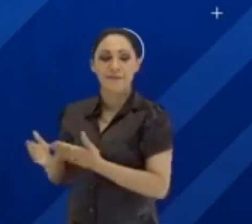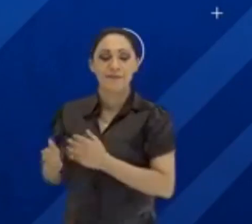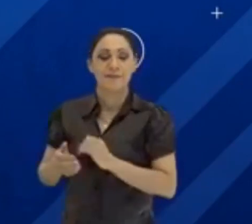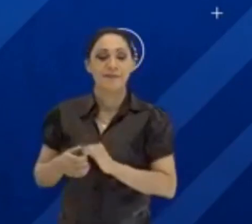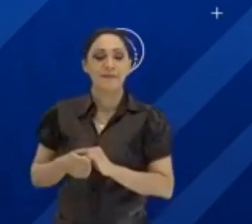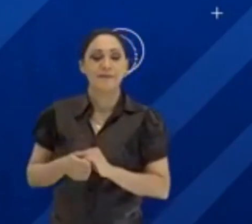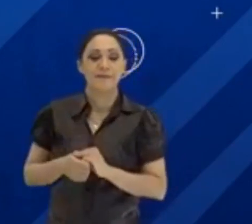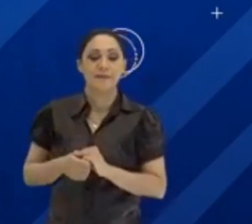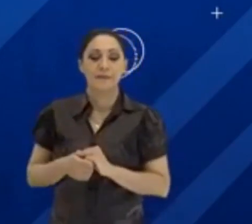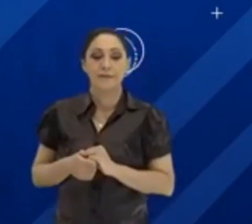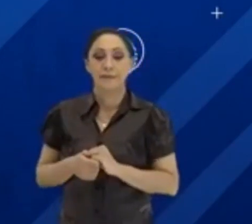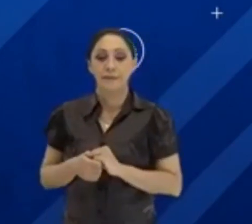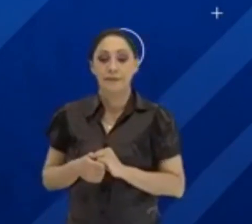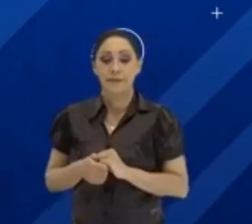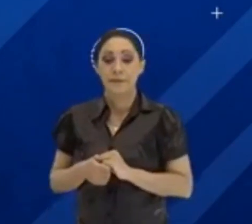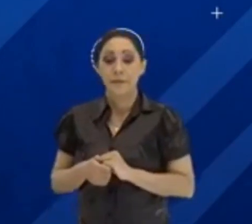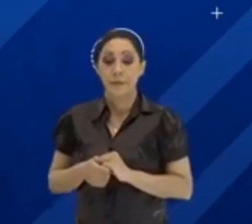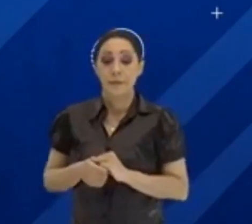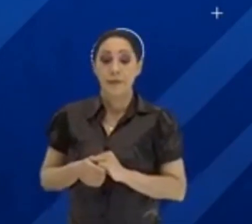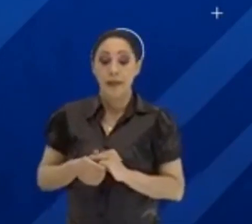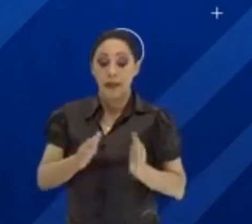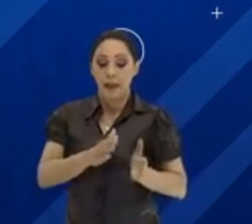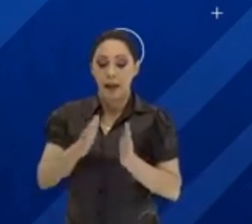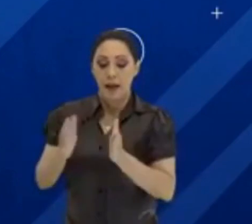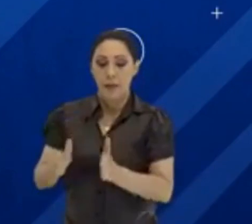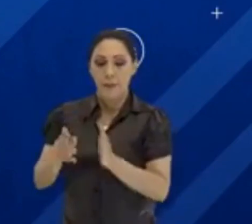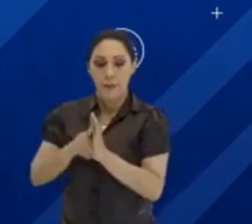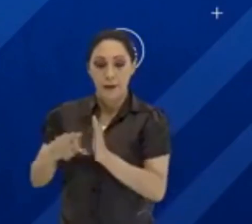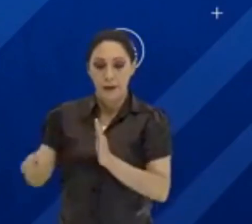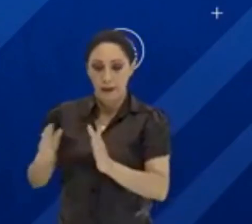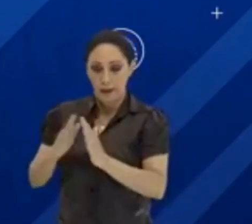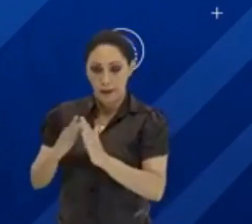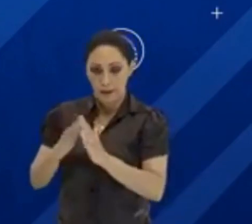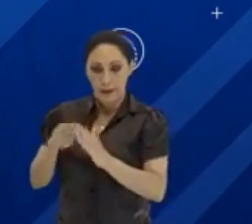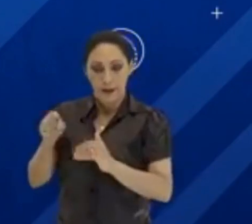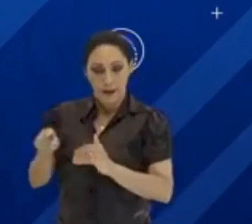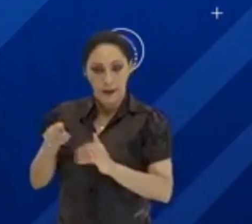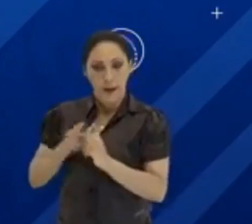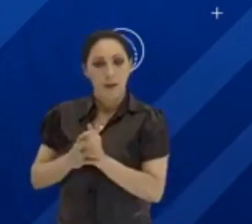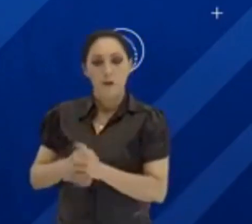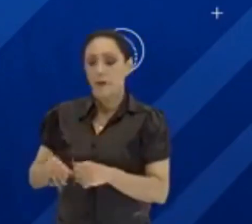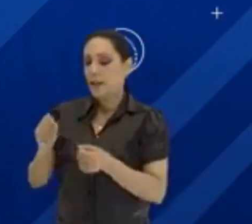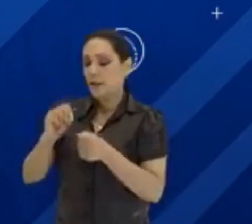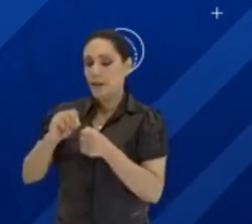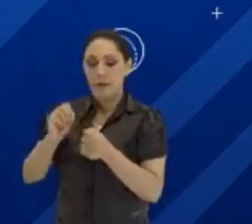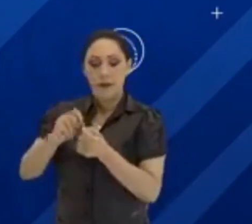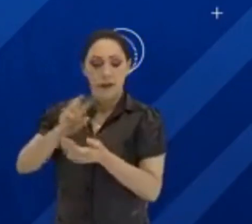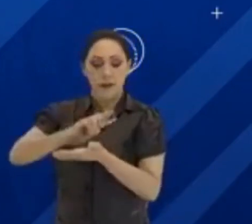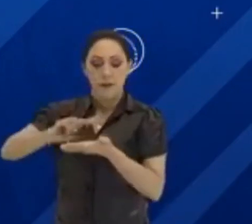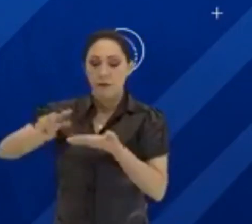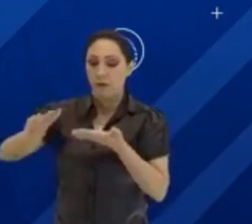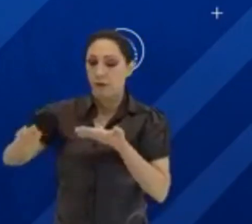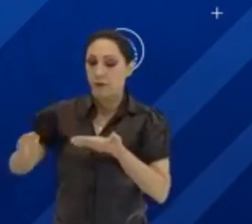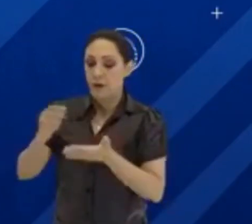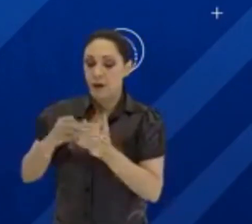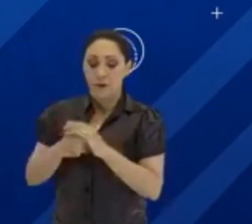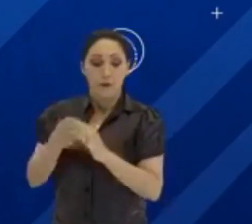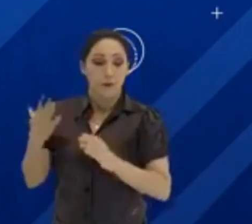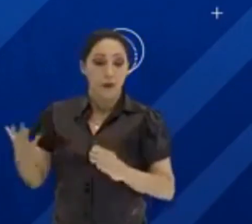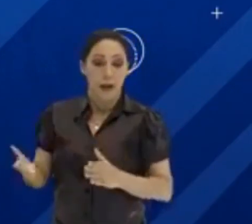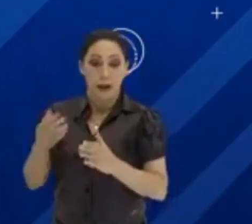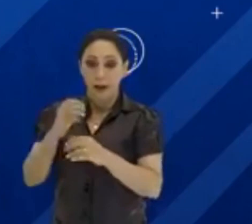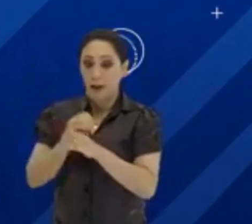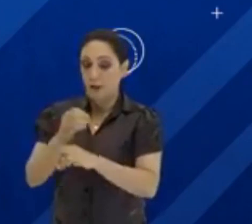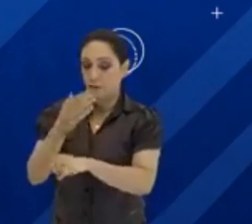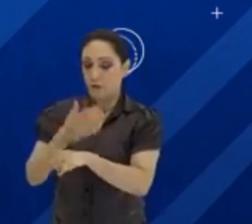.gov.br, na aba Para Casa. Lá, você vai fazer vários exercícios online. Você